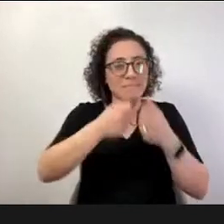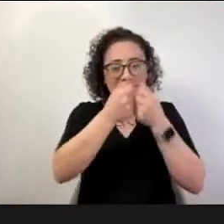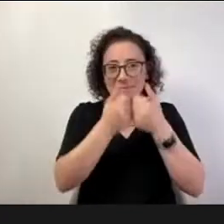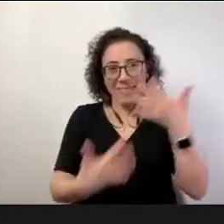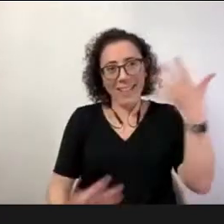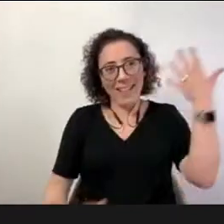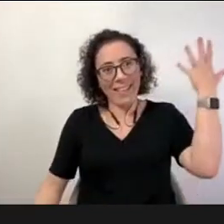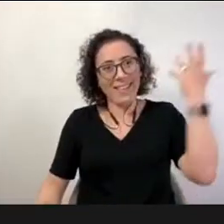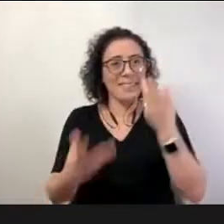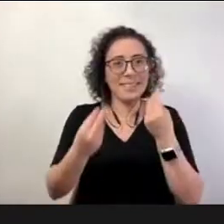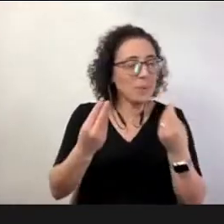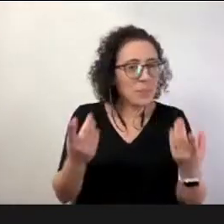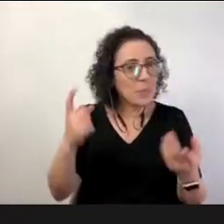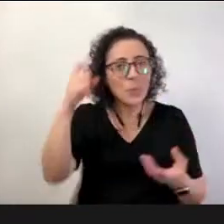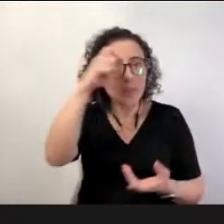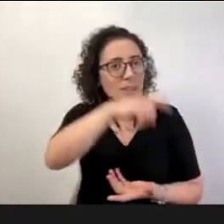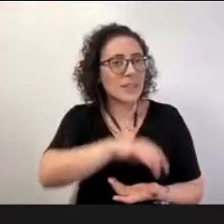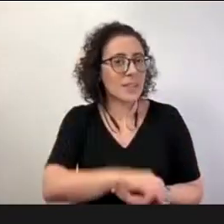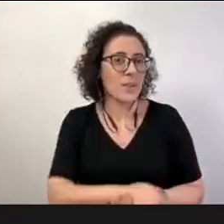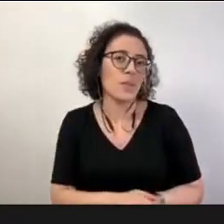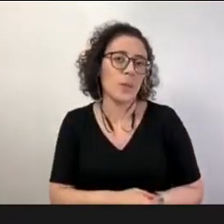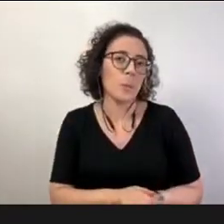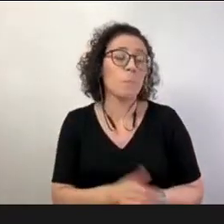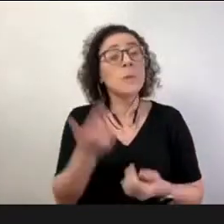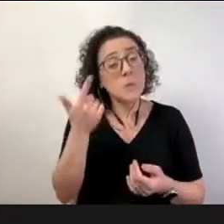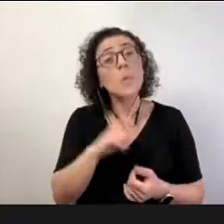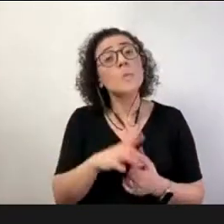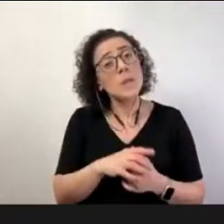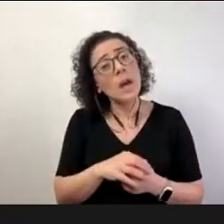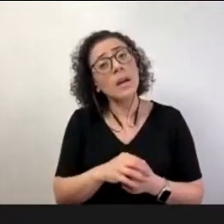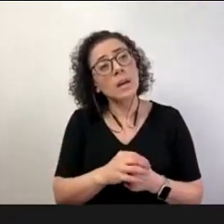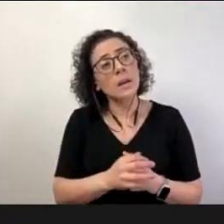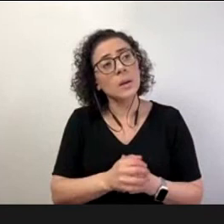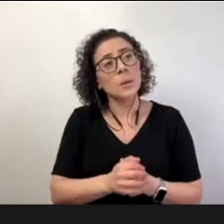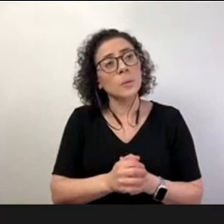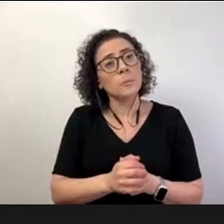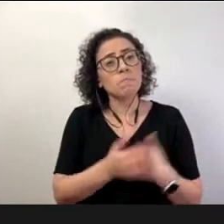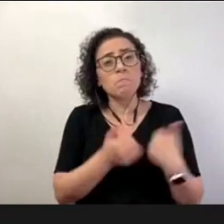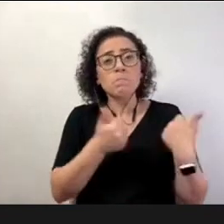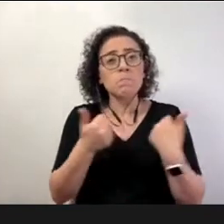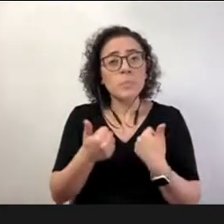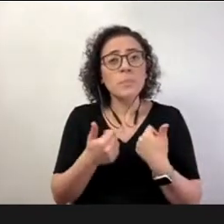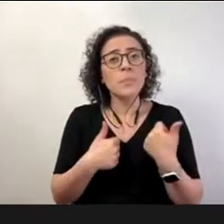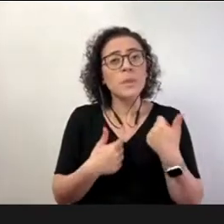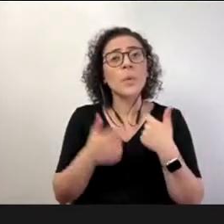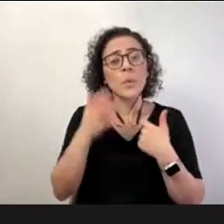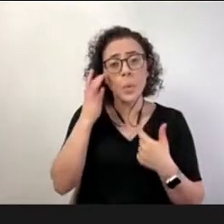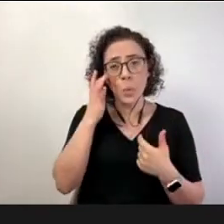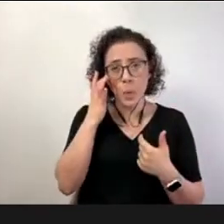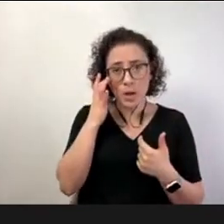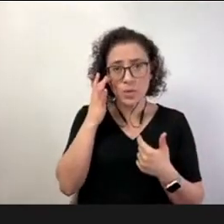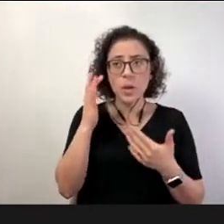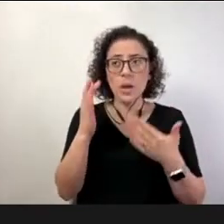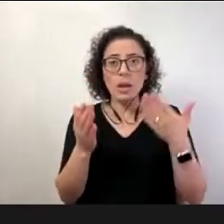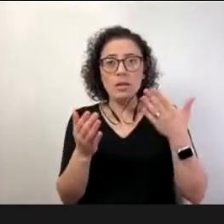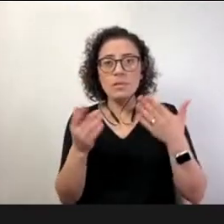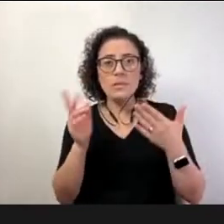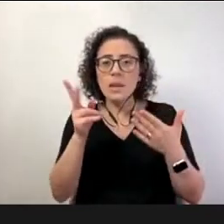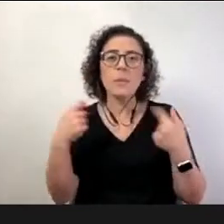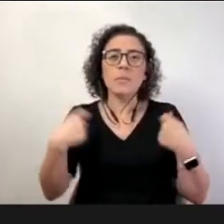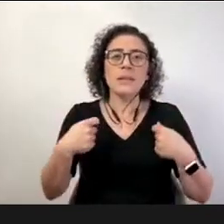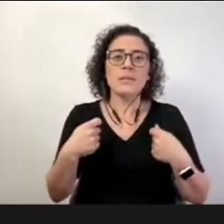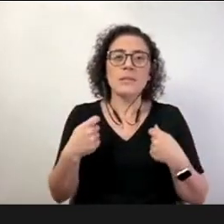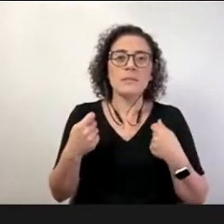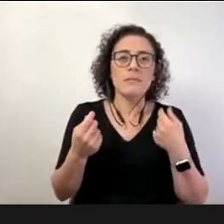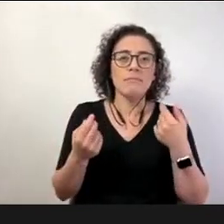os desafios e as superações elas eles se entrelaçam né então ali na minha visão numa busca de equilíbrio dinâmico cai para um